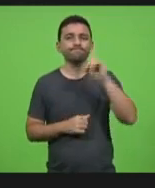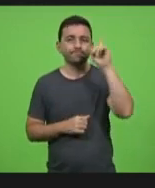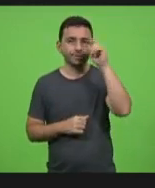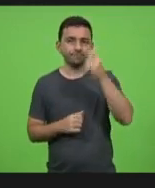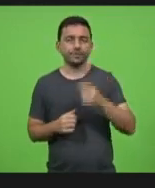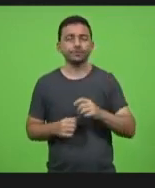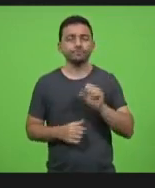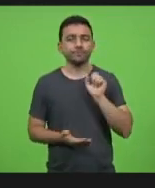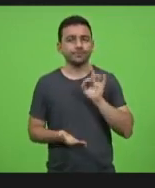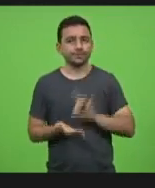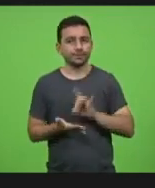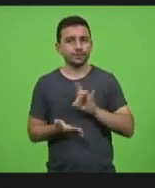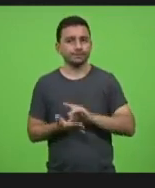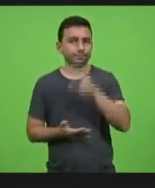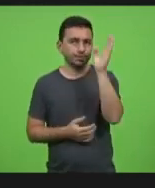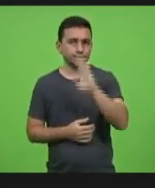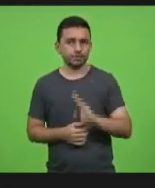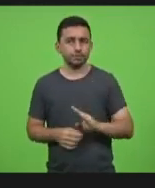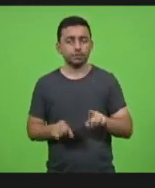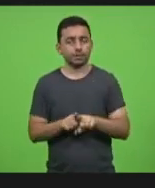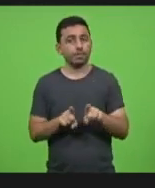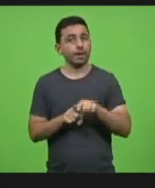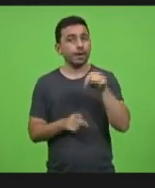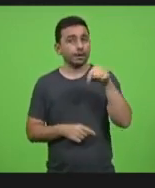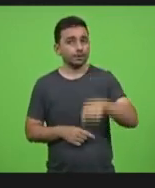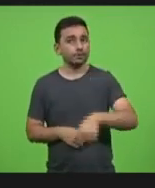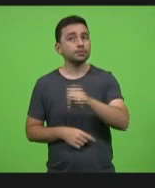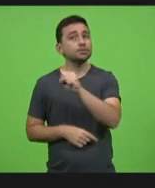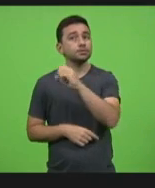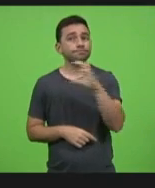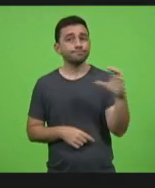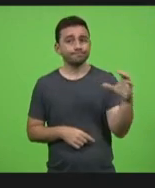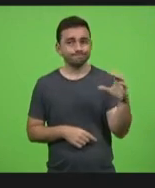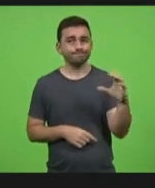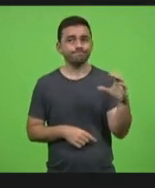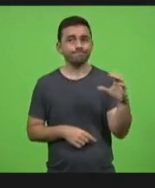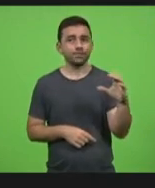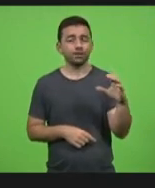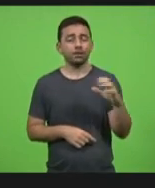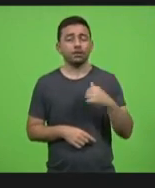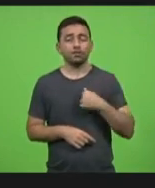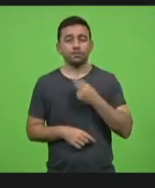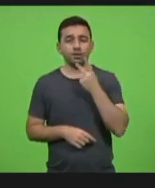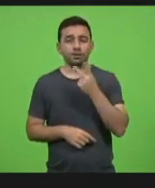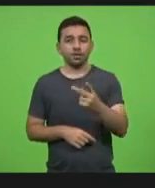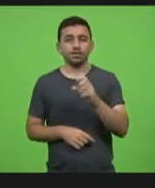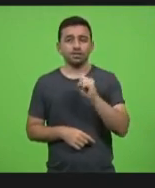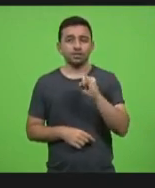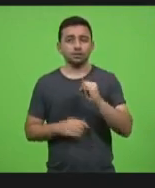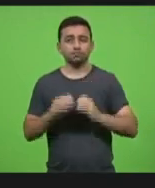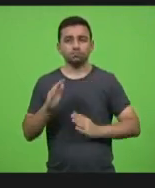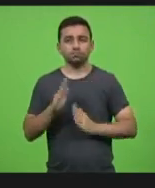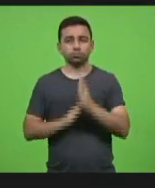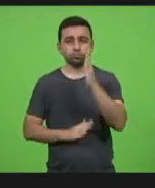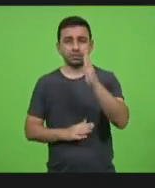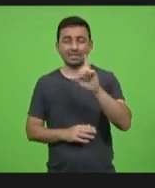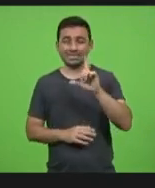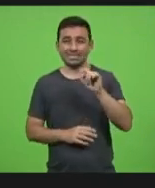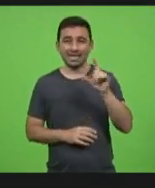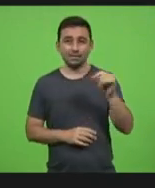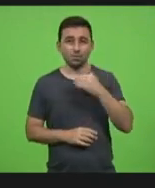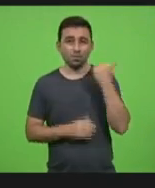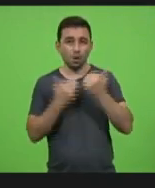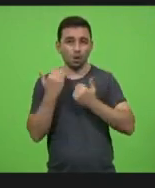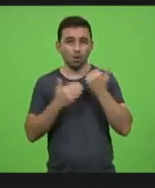no Brasil em Santa Catarina e dizer que quando a gente ultrapassa o número de 100 mortes por dia que